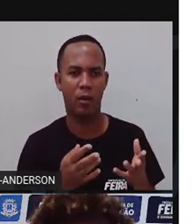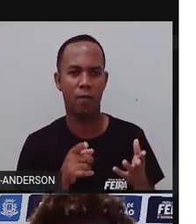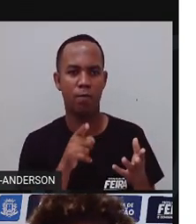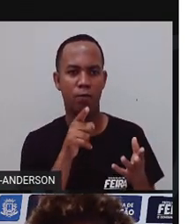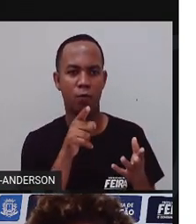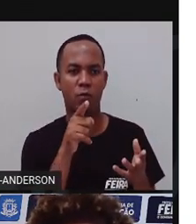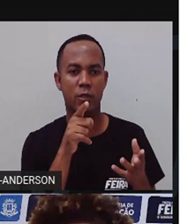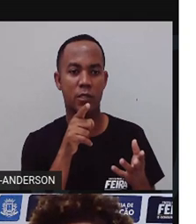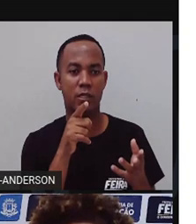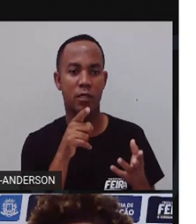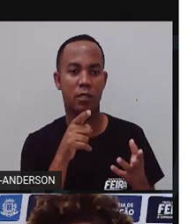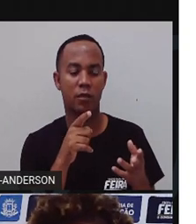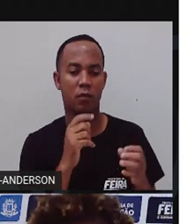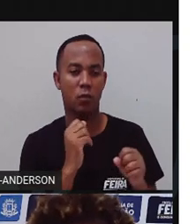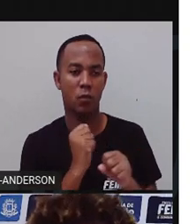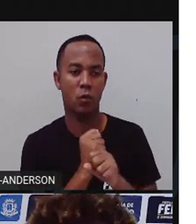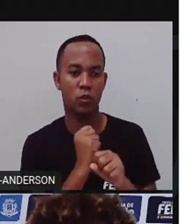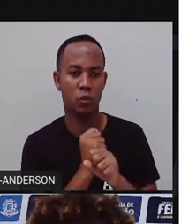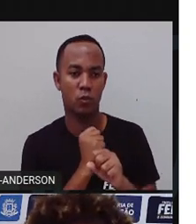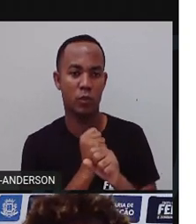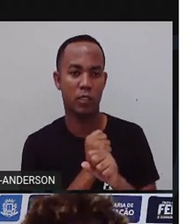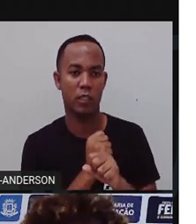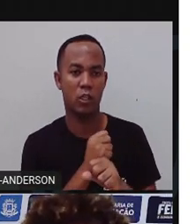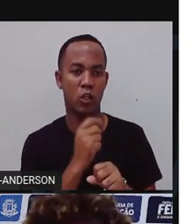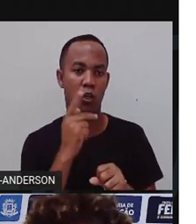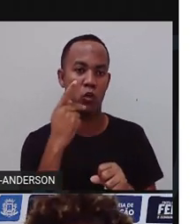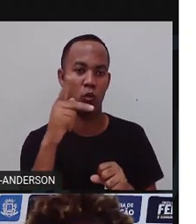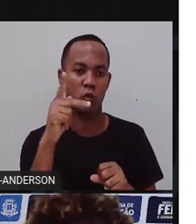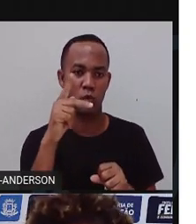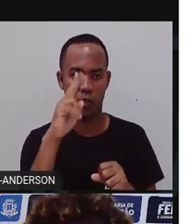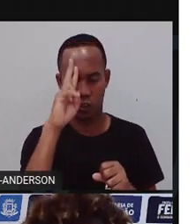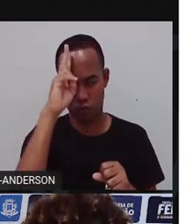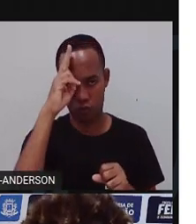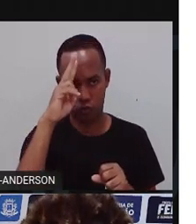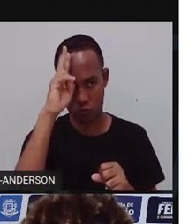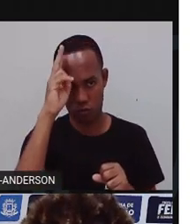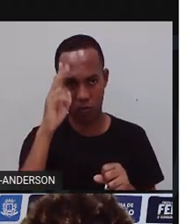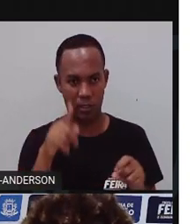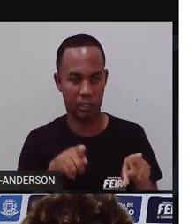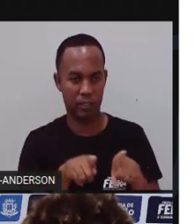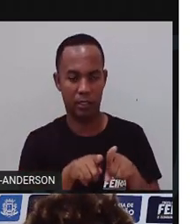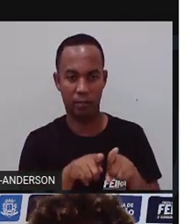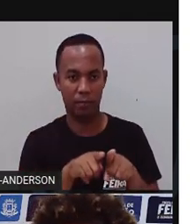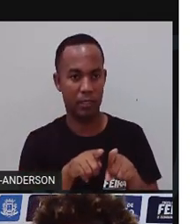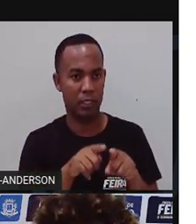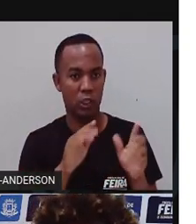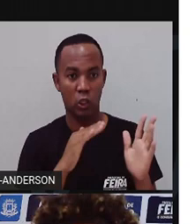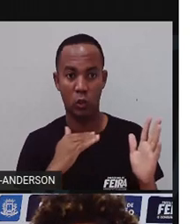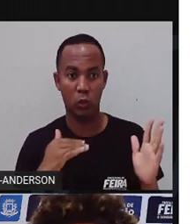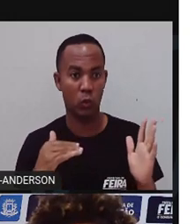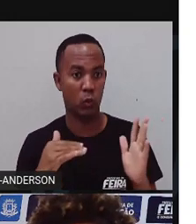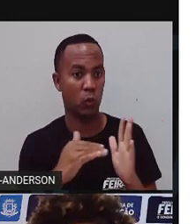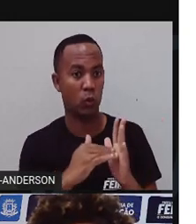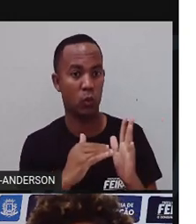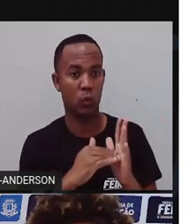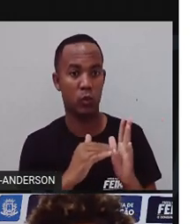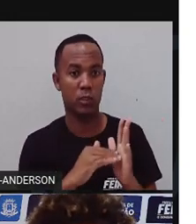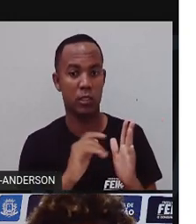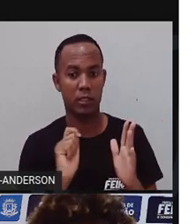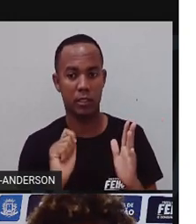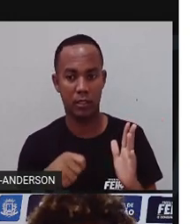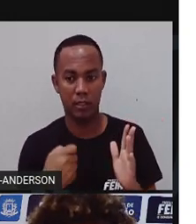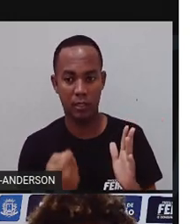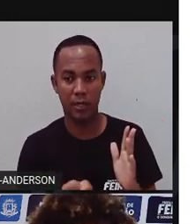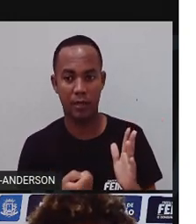construir a sua história e usar todos os sinais de pontuação que aprendeu? Percebam, né, que